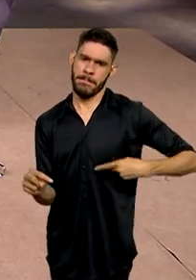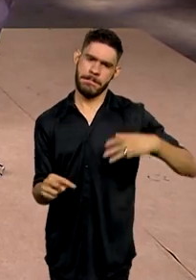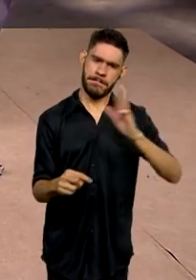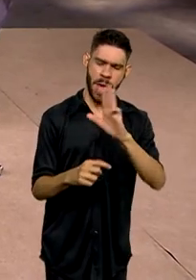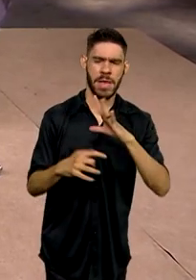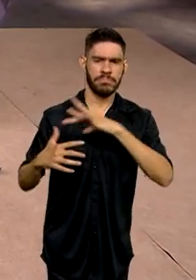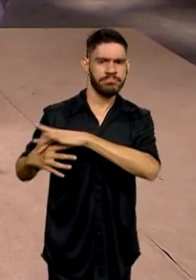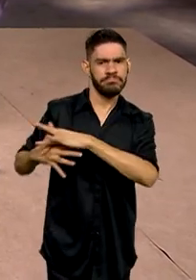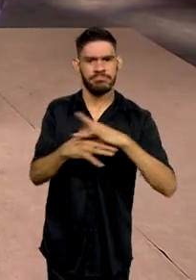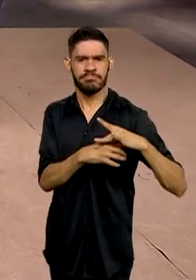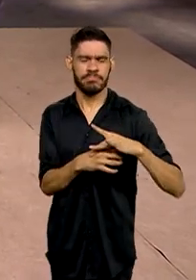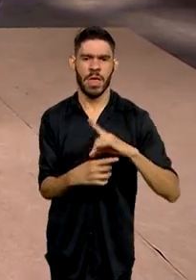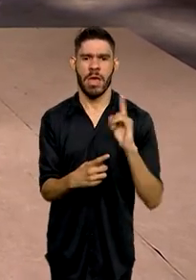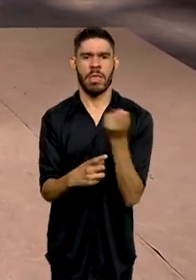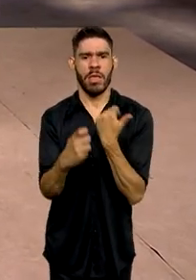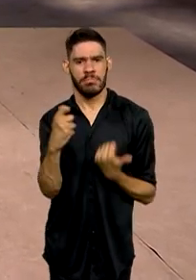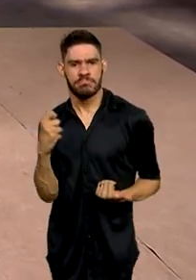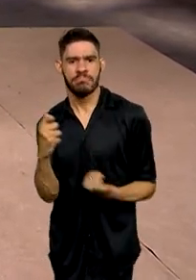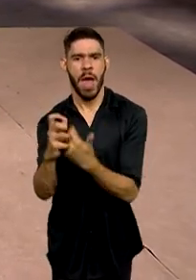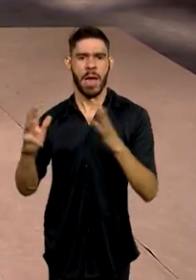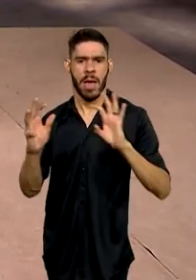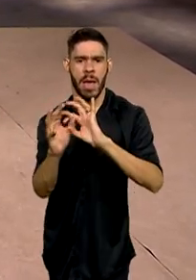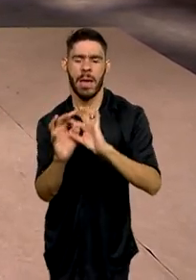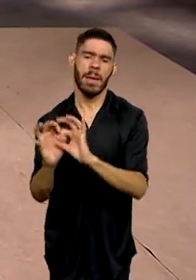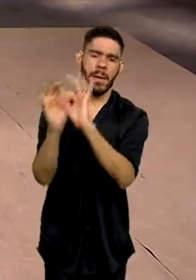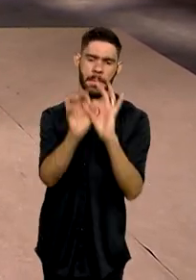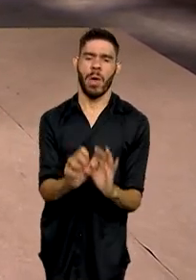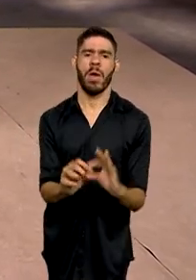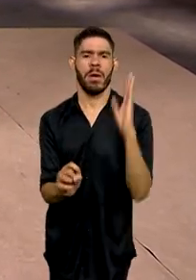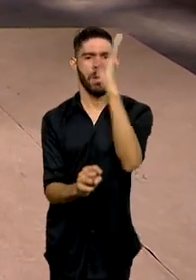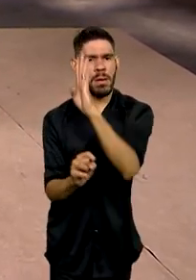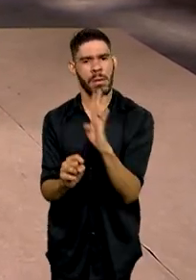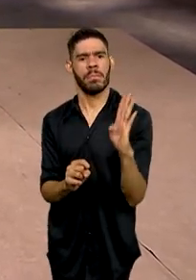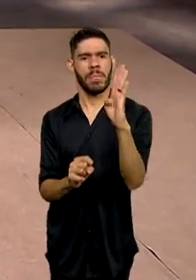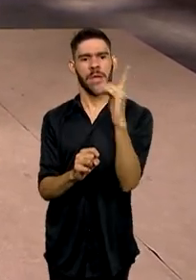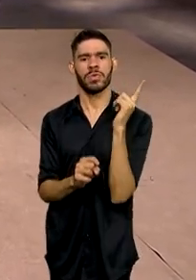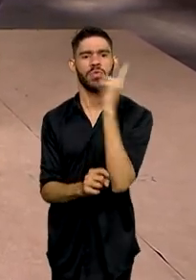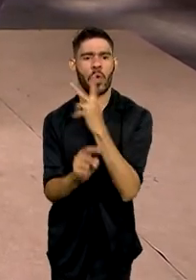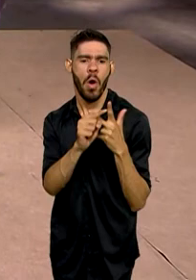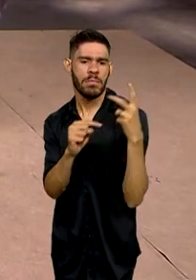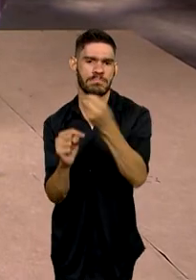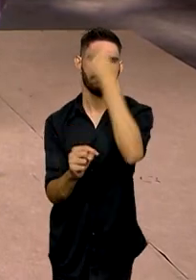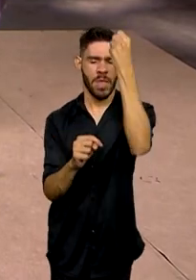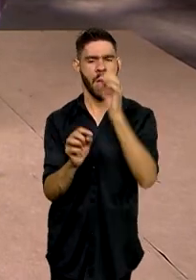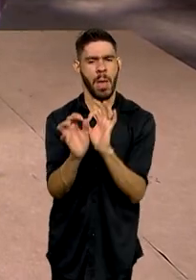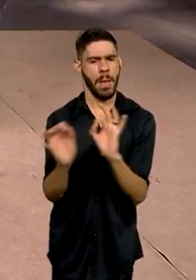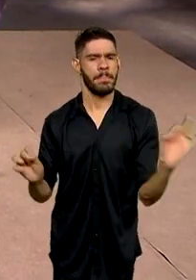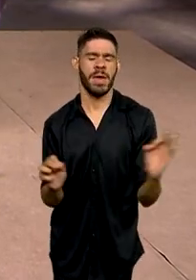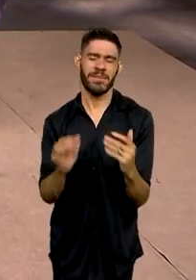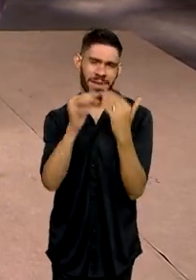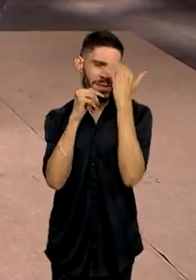aqui no comando e a gente dando as mãos ao Brasil inteiro. Vamos alcançar essa vitória. Perfeito, ministro. Obrigada.